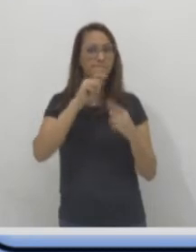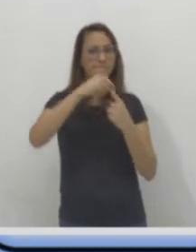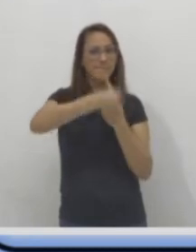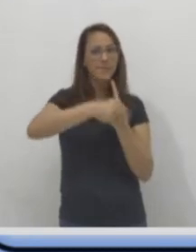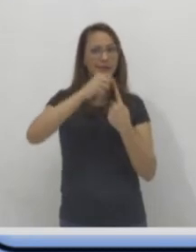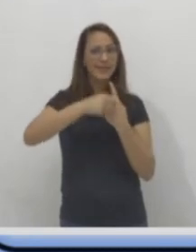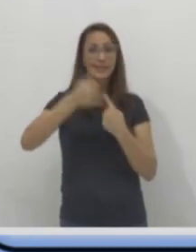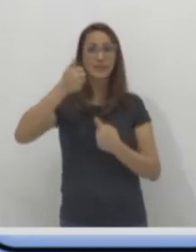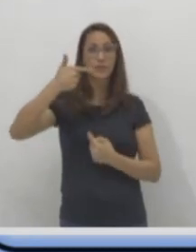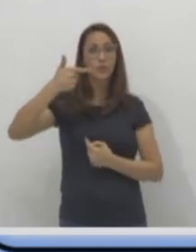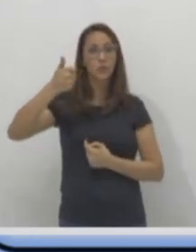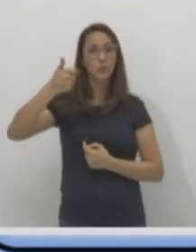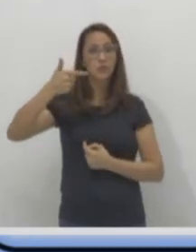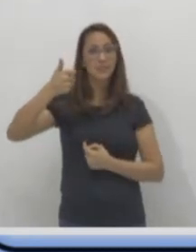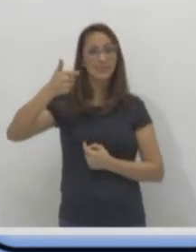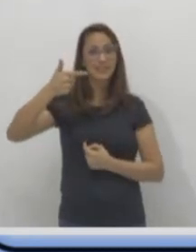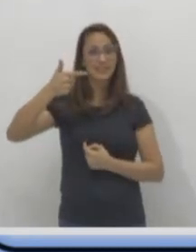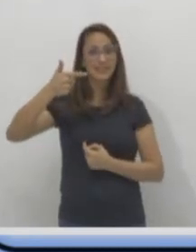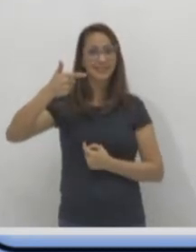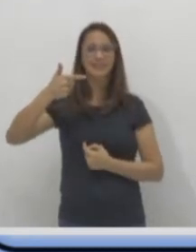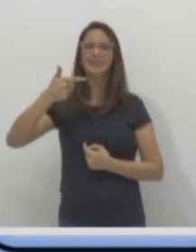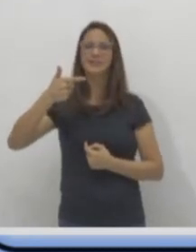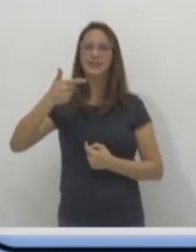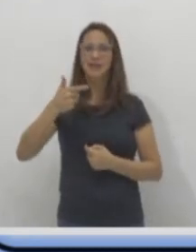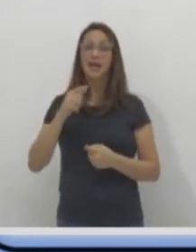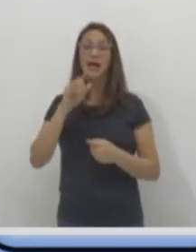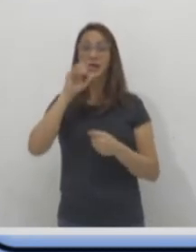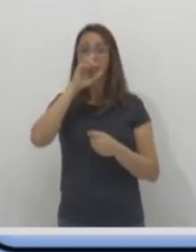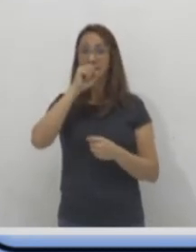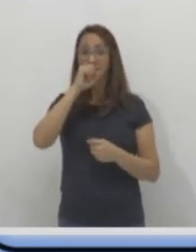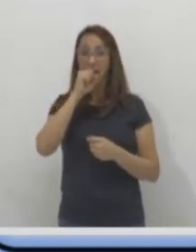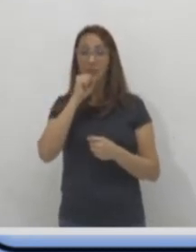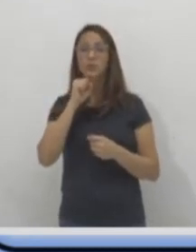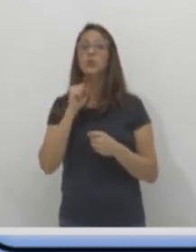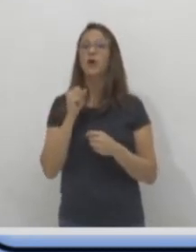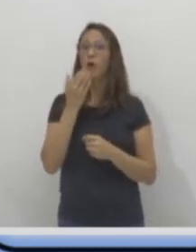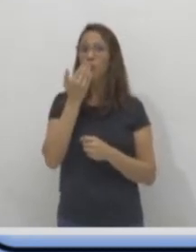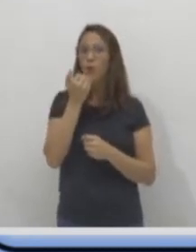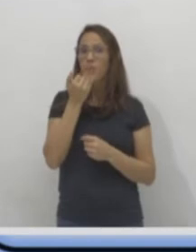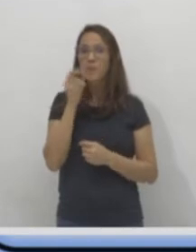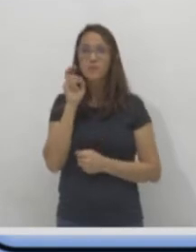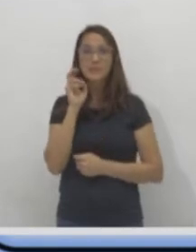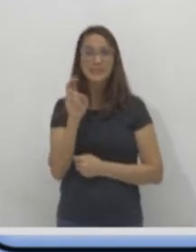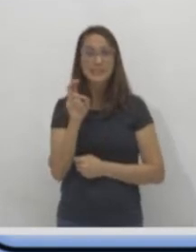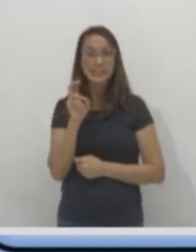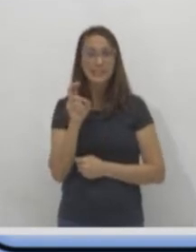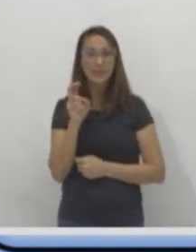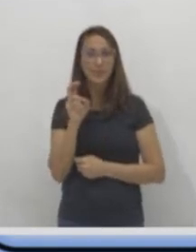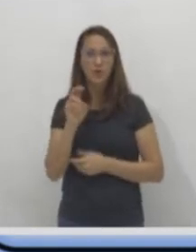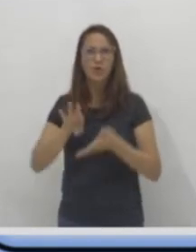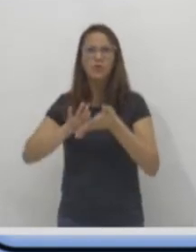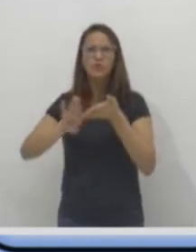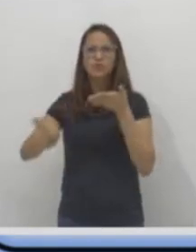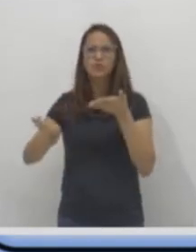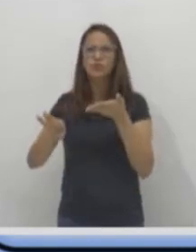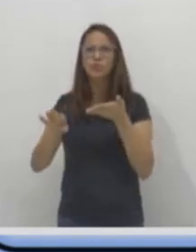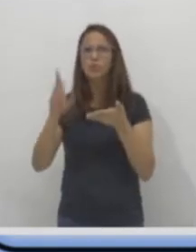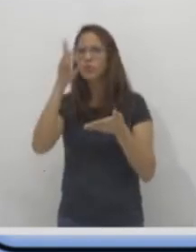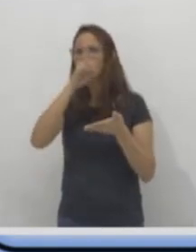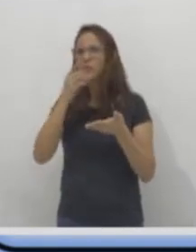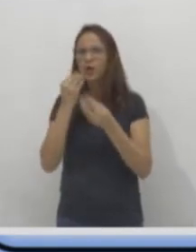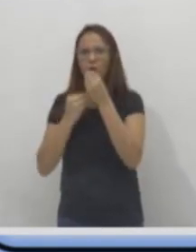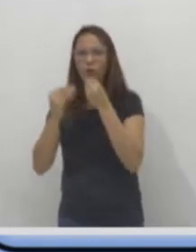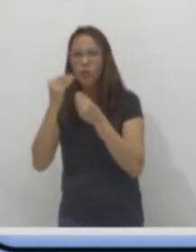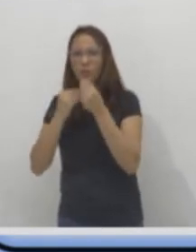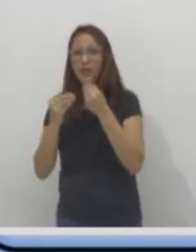Durante todo sábado, ele comeu cinco bananas. Quantas bananas sobrou para comer no domingo? Ou seja,